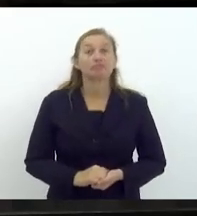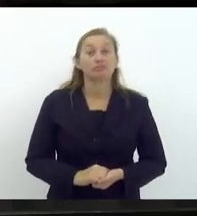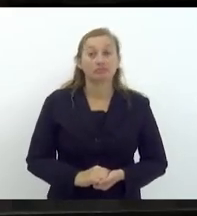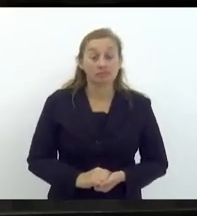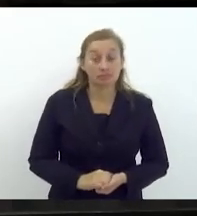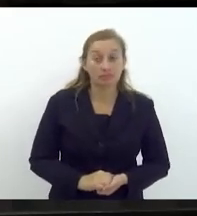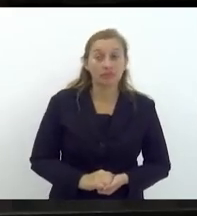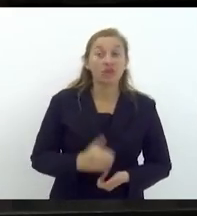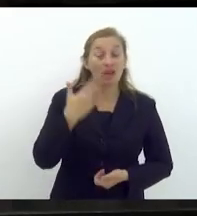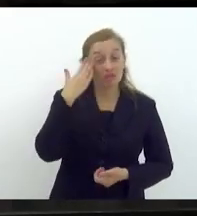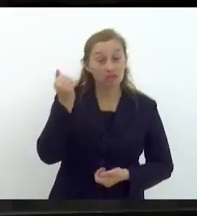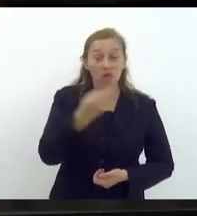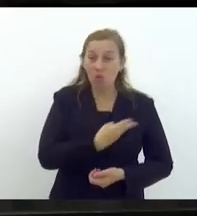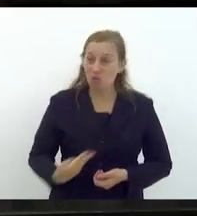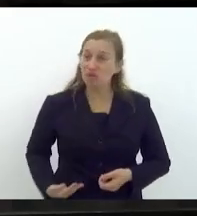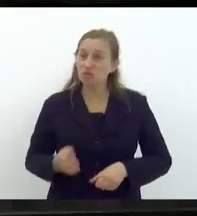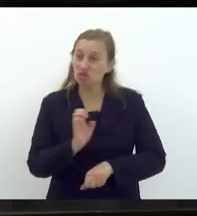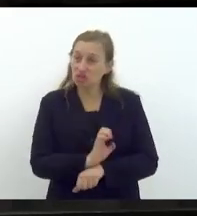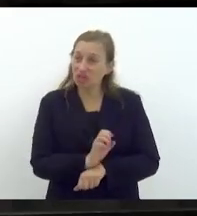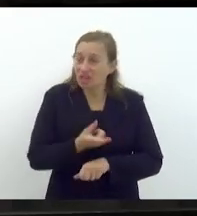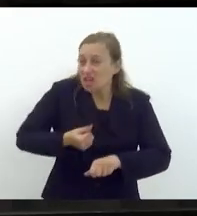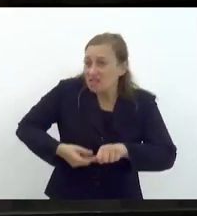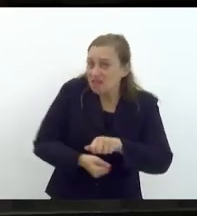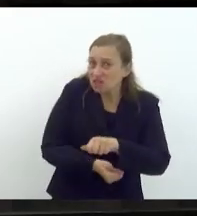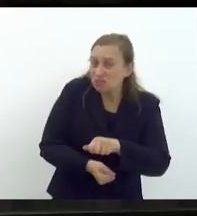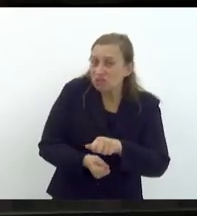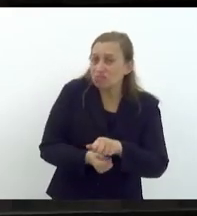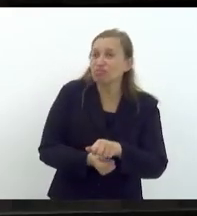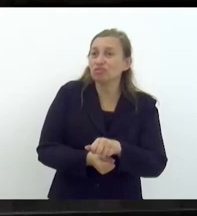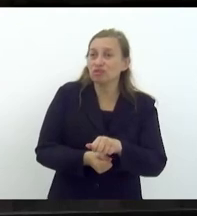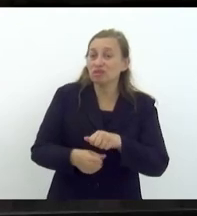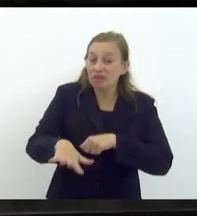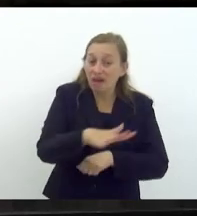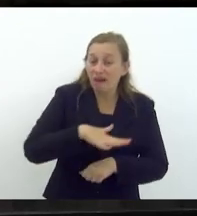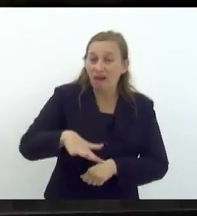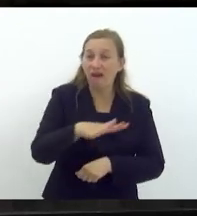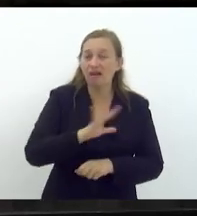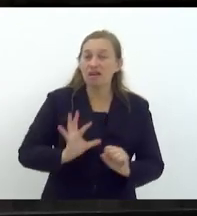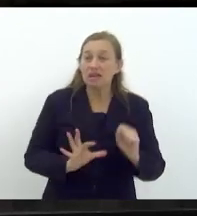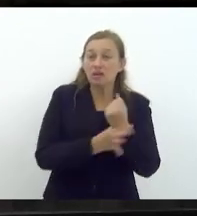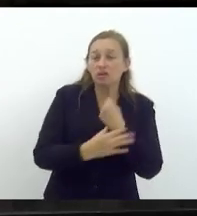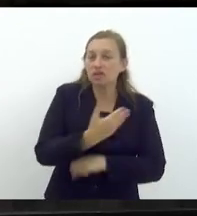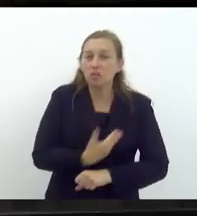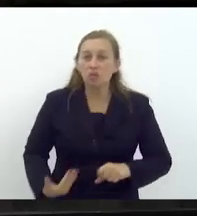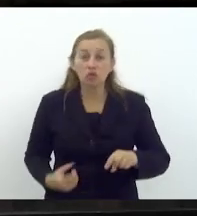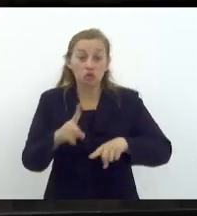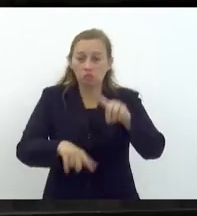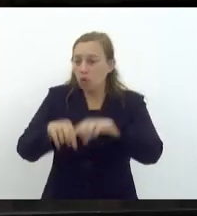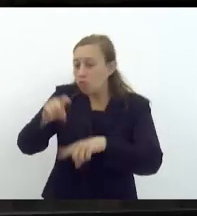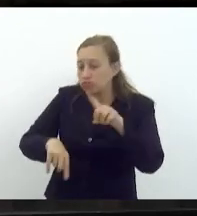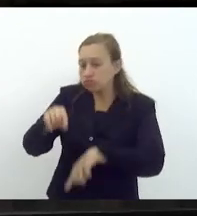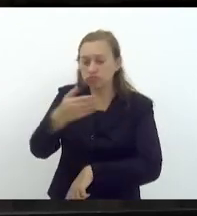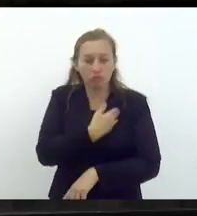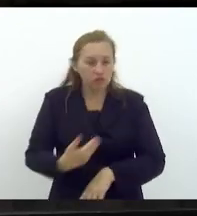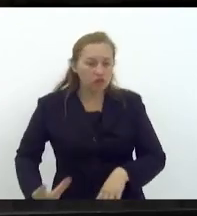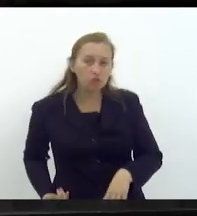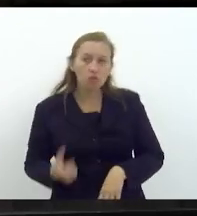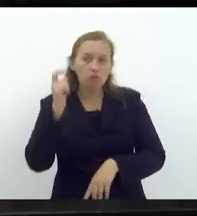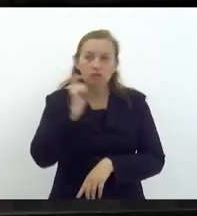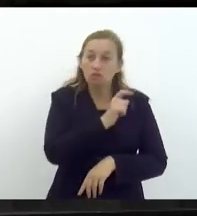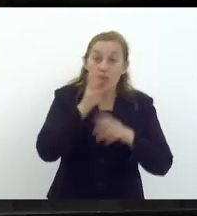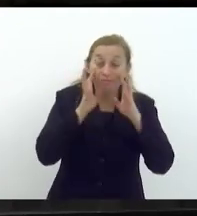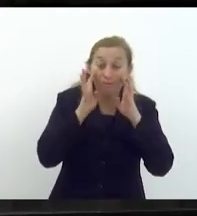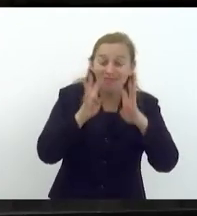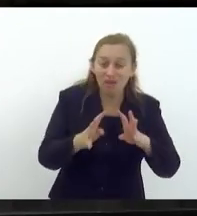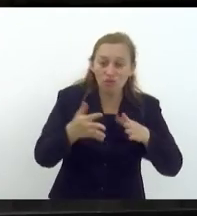Eu sei que o governo do Estado vem fazendo investimento muito grande na segurança pública de equipamentos. O governador Cláudio Castro tem uma atenção muito